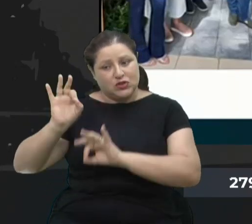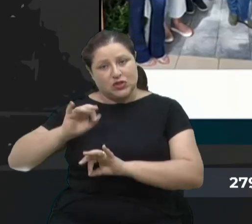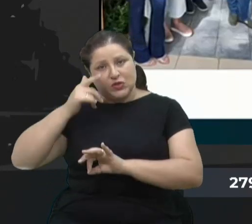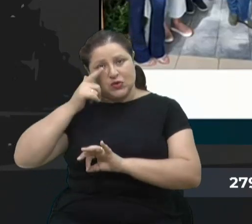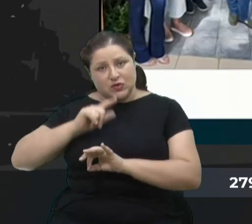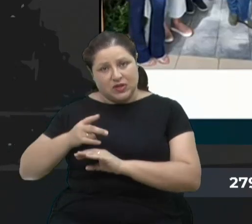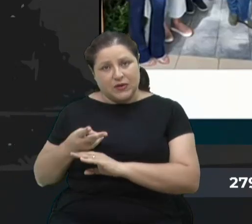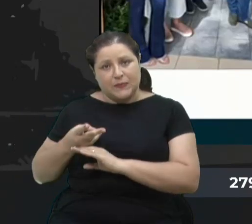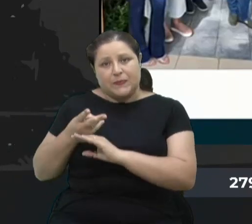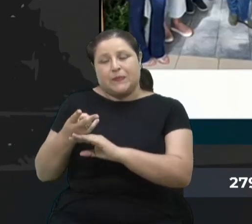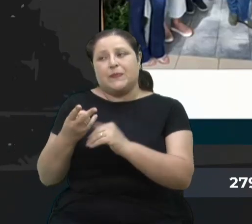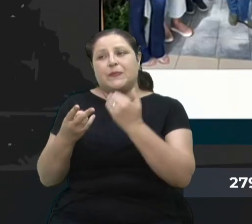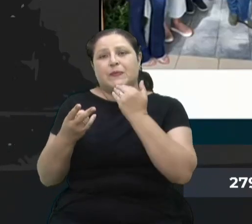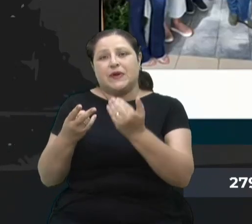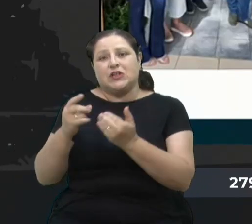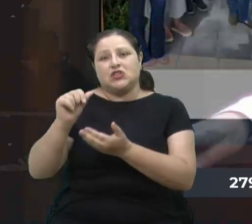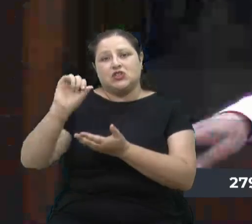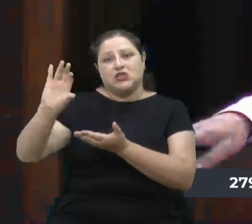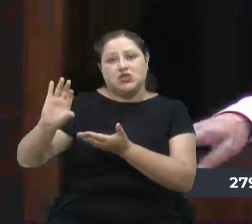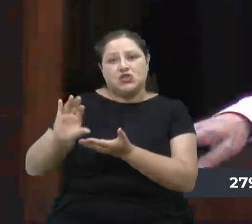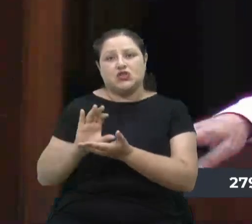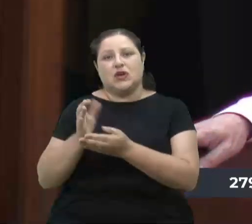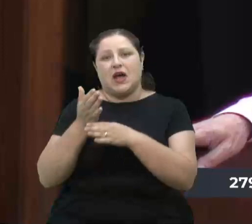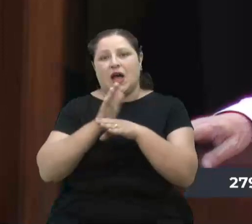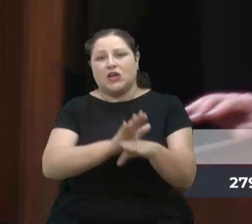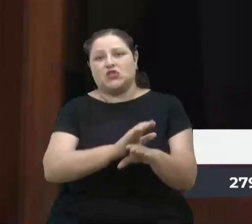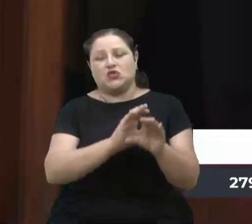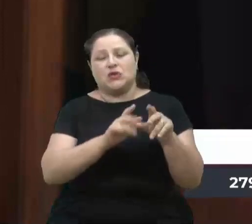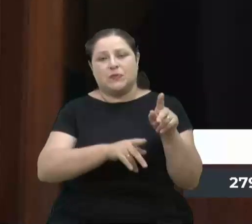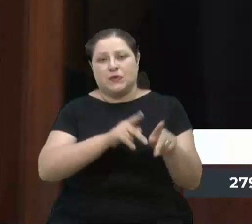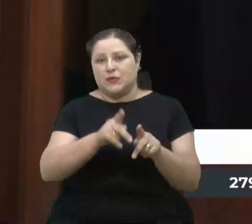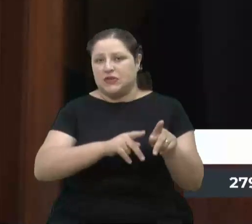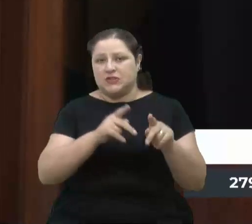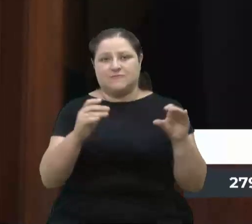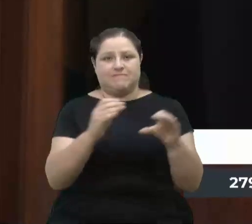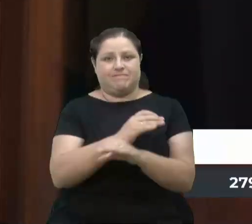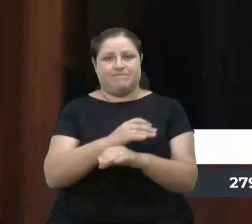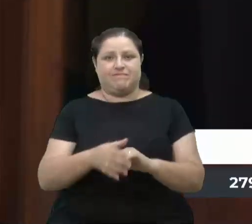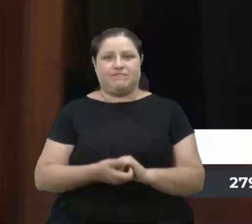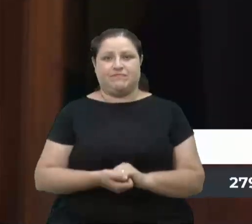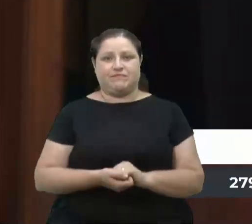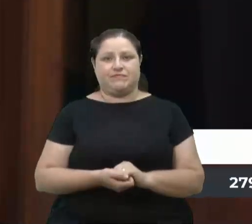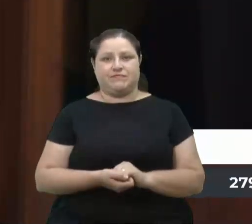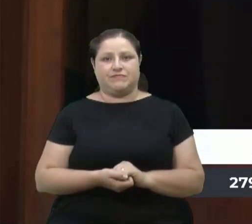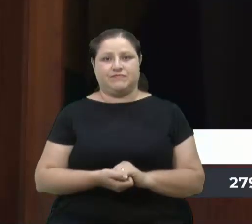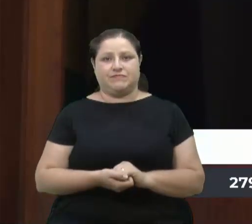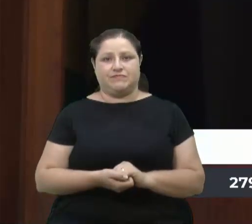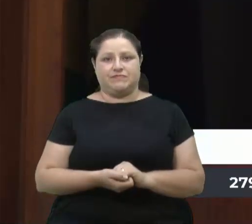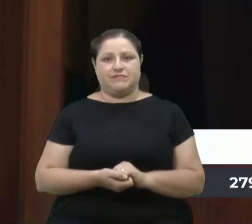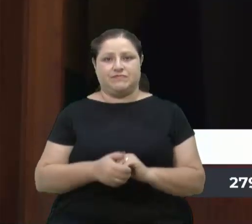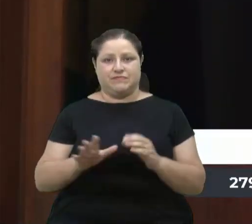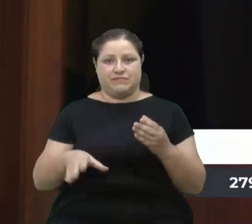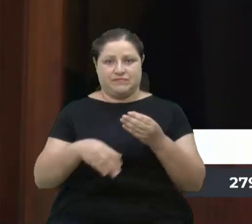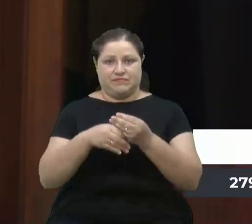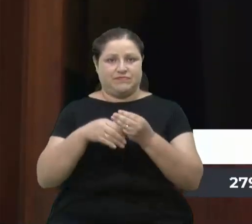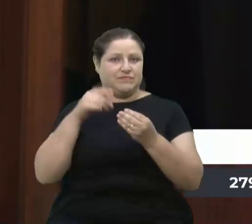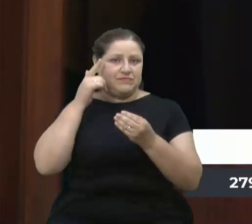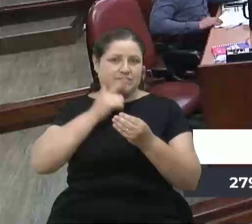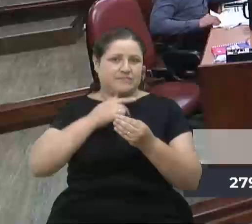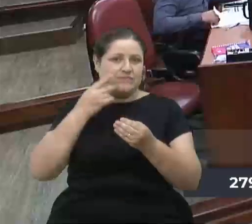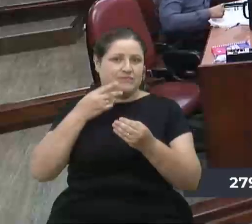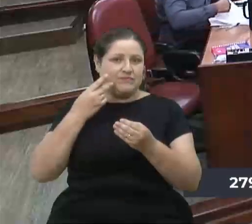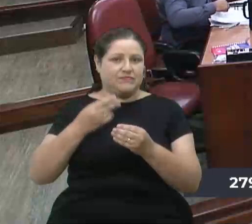atrás de emendas para poder ajudar a população como um todo. Por favor, a sua parte, vereador Lucas.